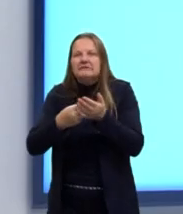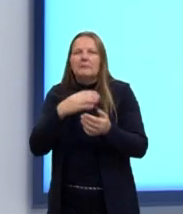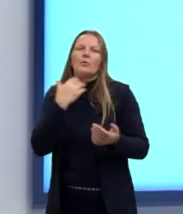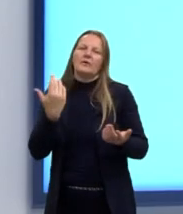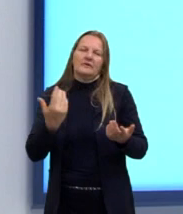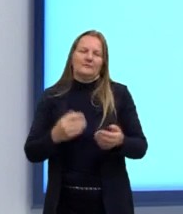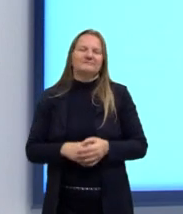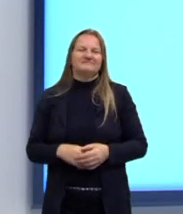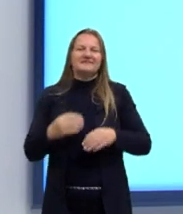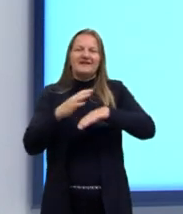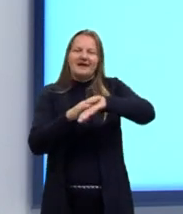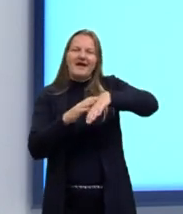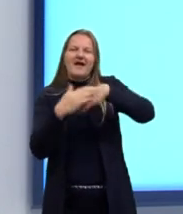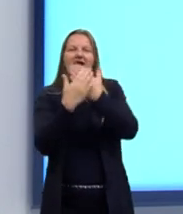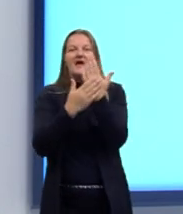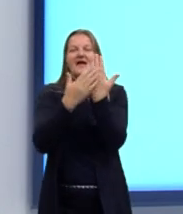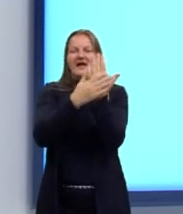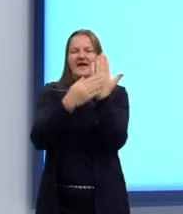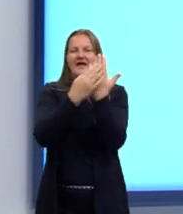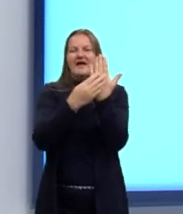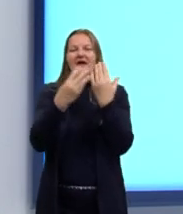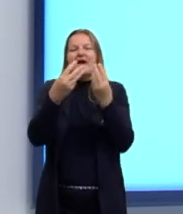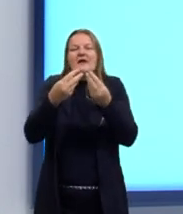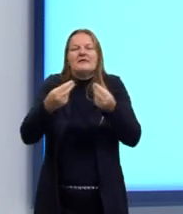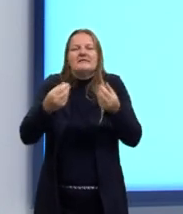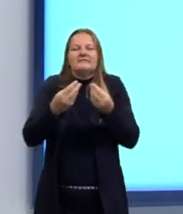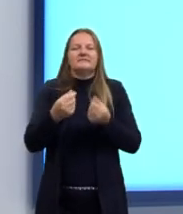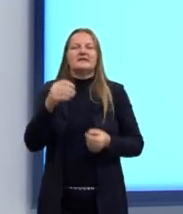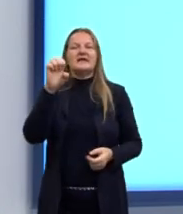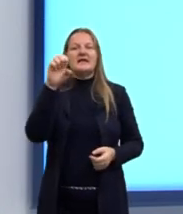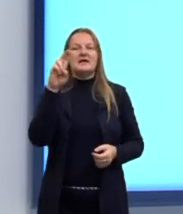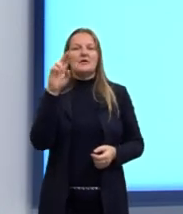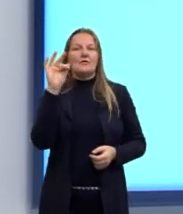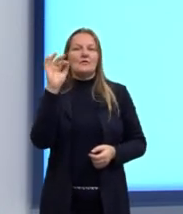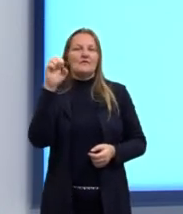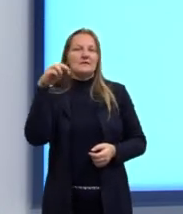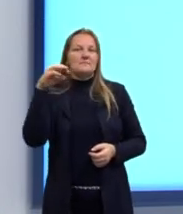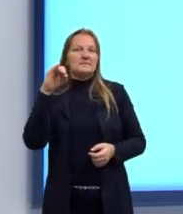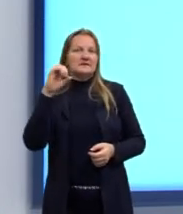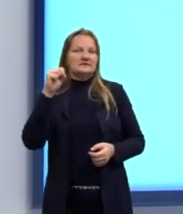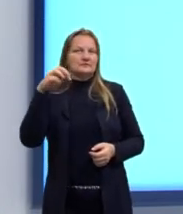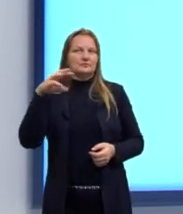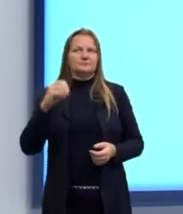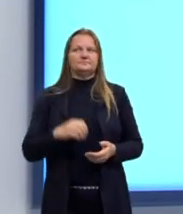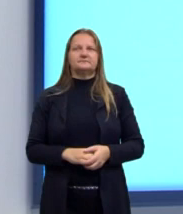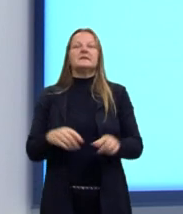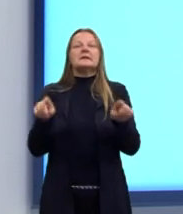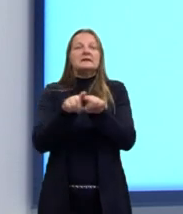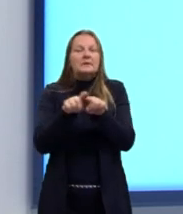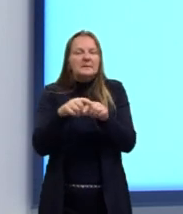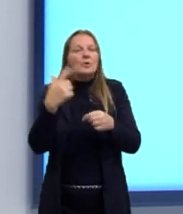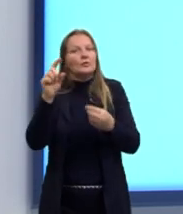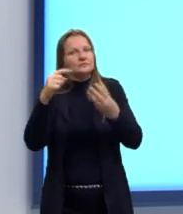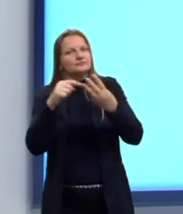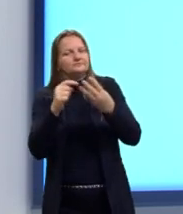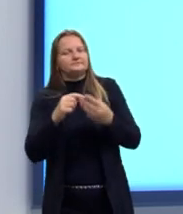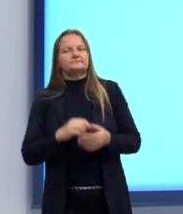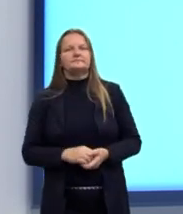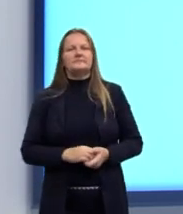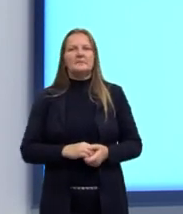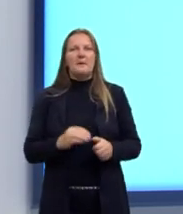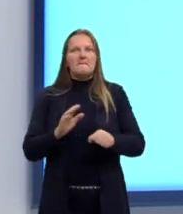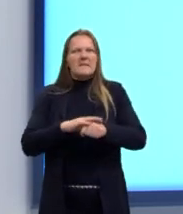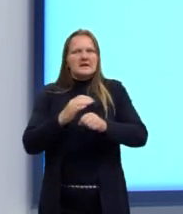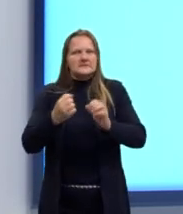Elas também podem enfatizar a intensidade dos nossos sentimentos. Ou seja, trazer